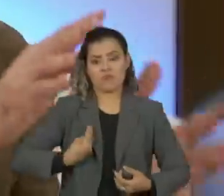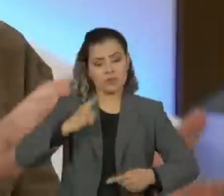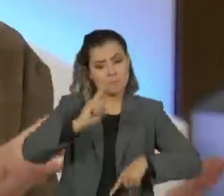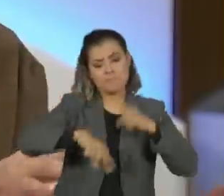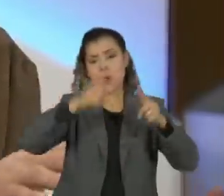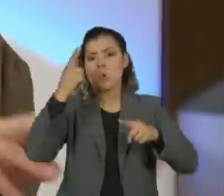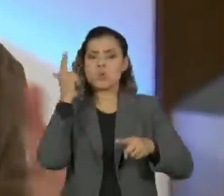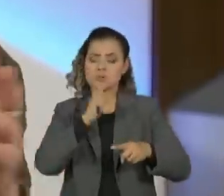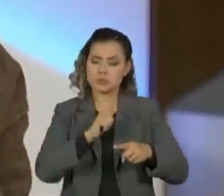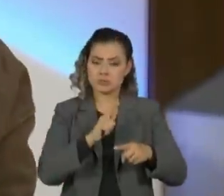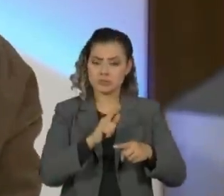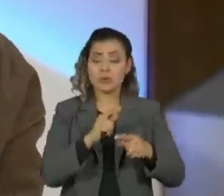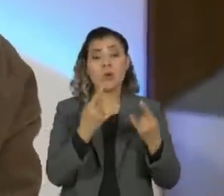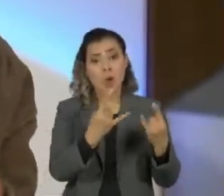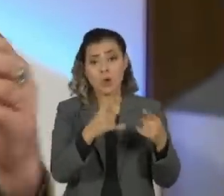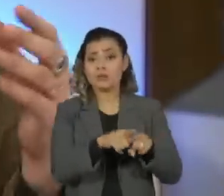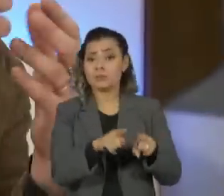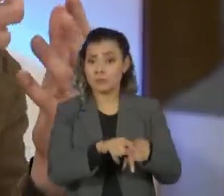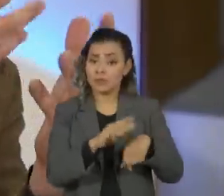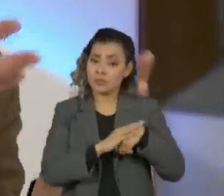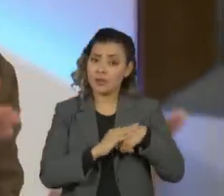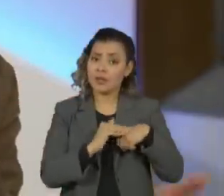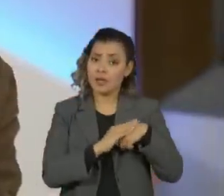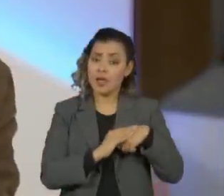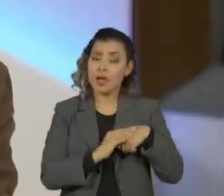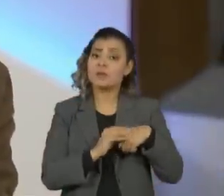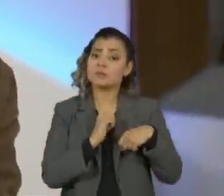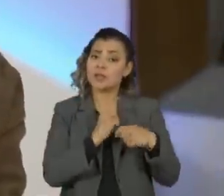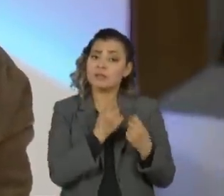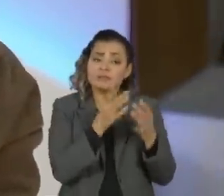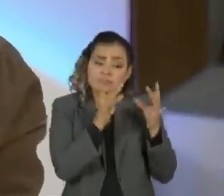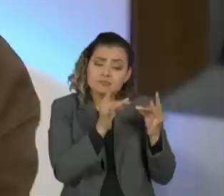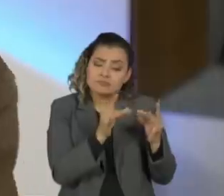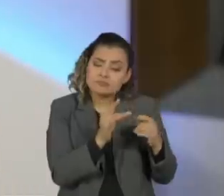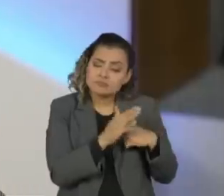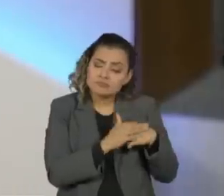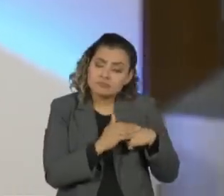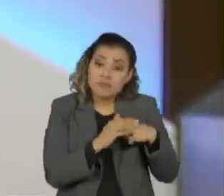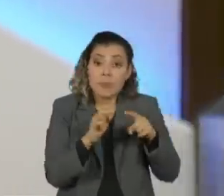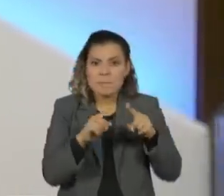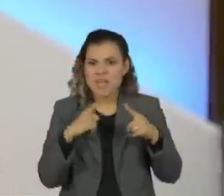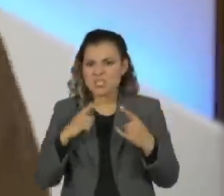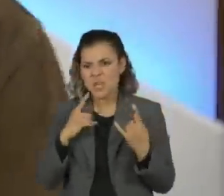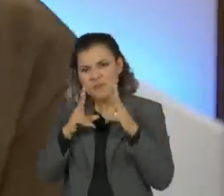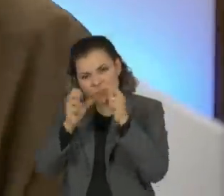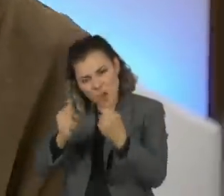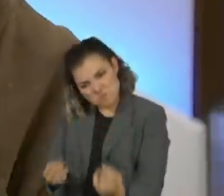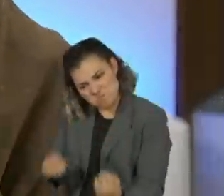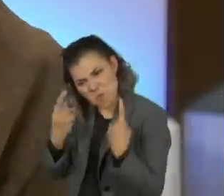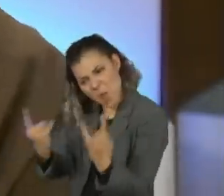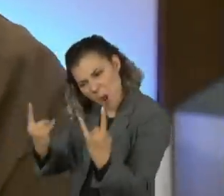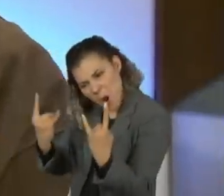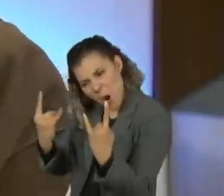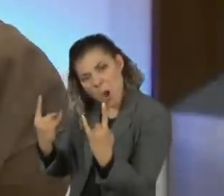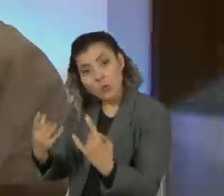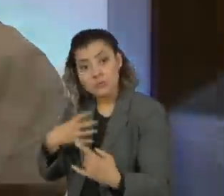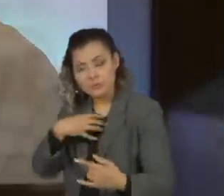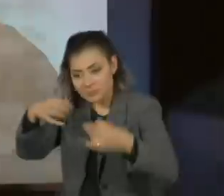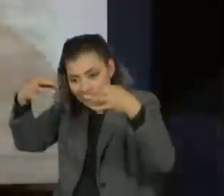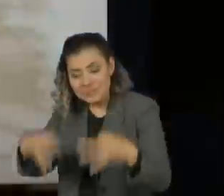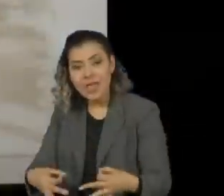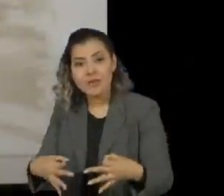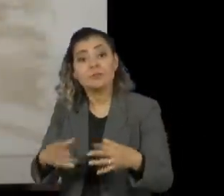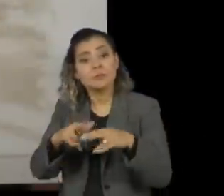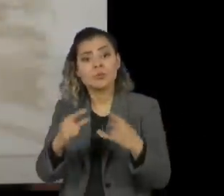extremamente delicado, porque o rock tem isso, você tem músicas extremamente delicadas, mas você tem a potência na hora certa. Então, o rock